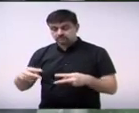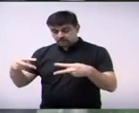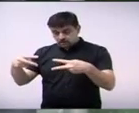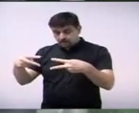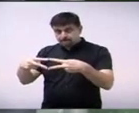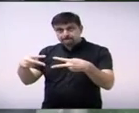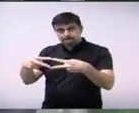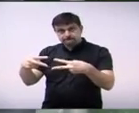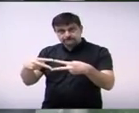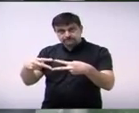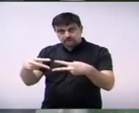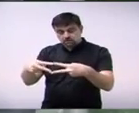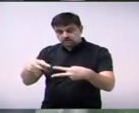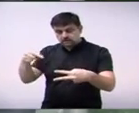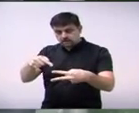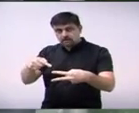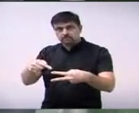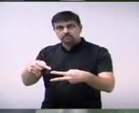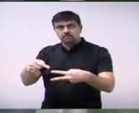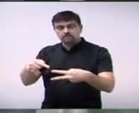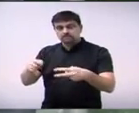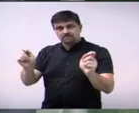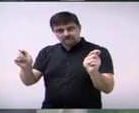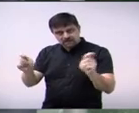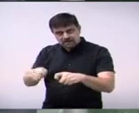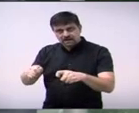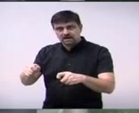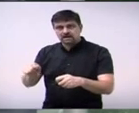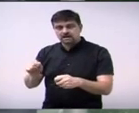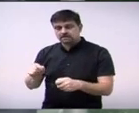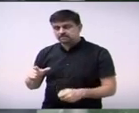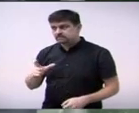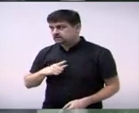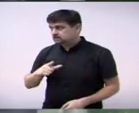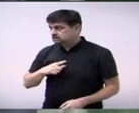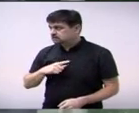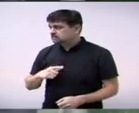de Paulínia possa se inscrever na